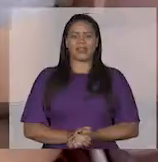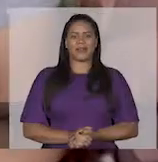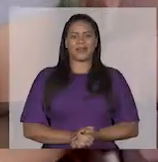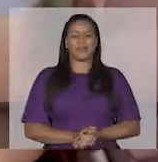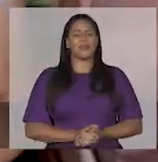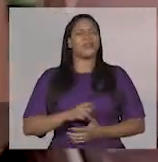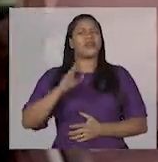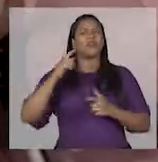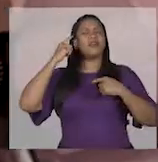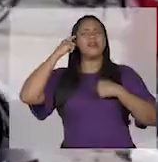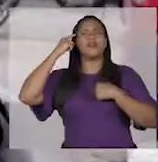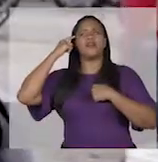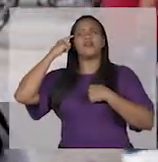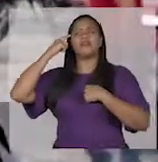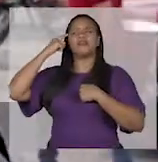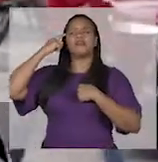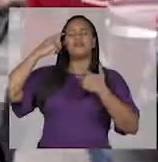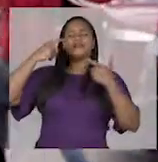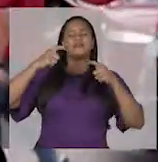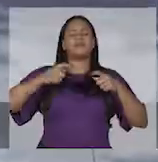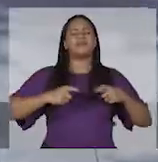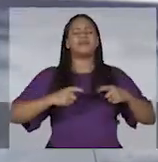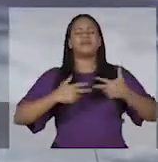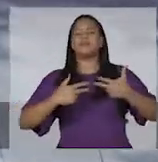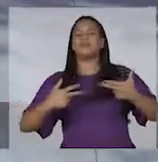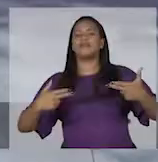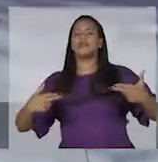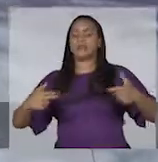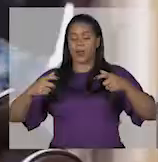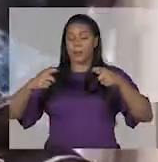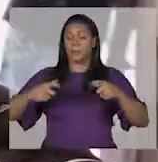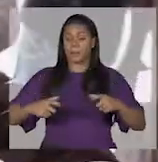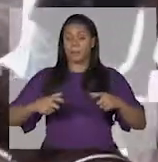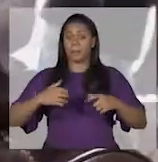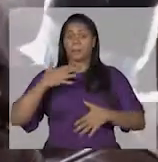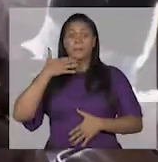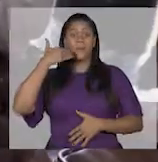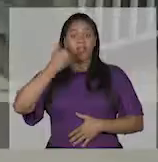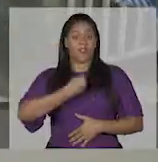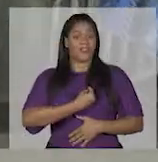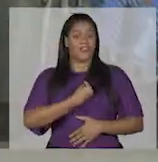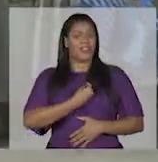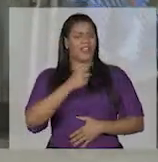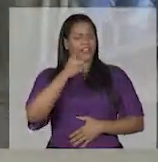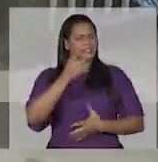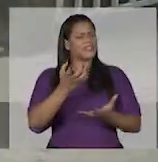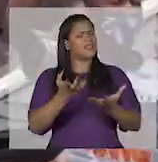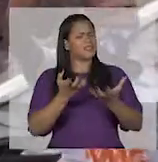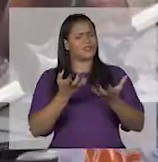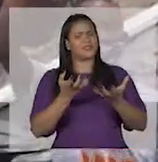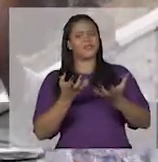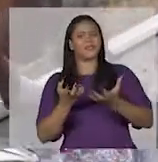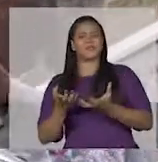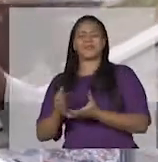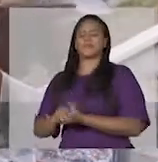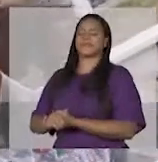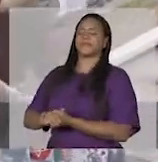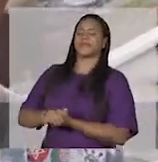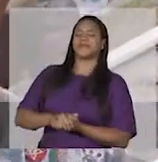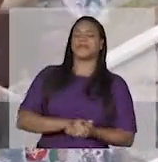Por um lugar melhor pra se viver Aqui é só você querer